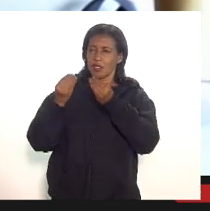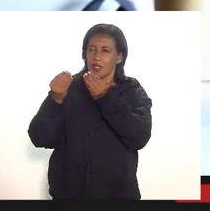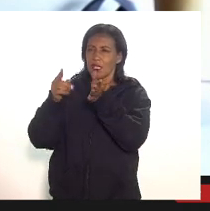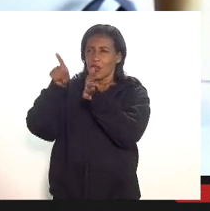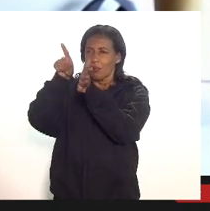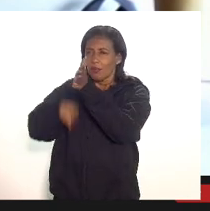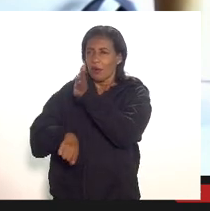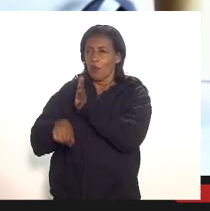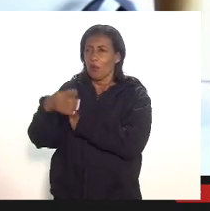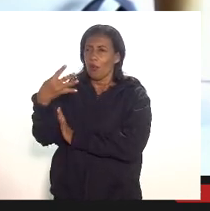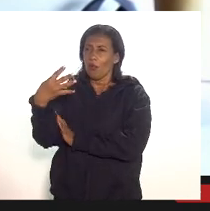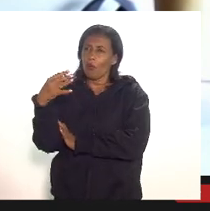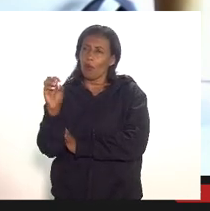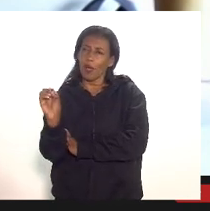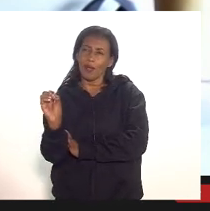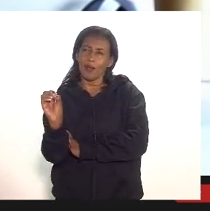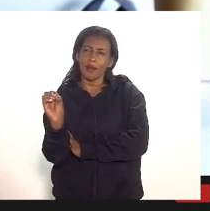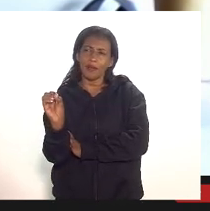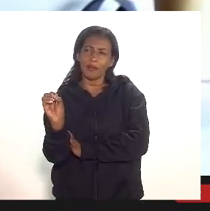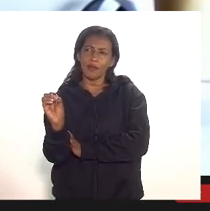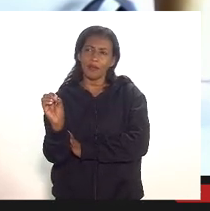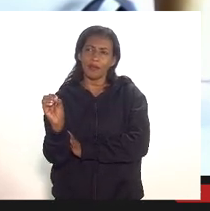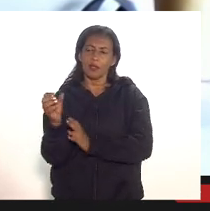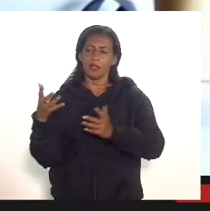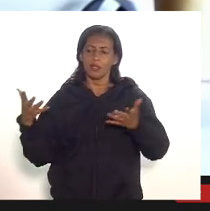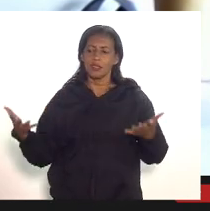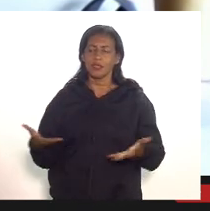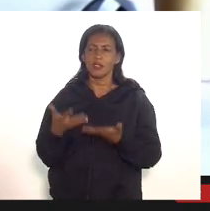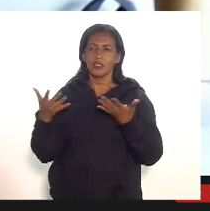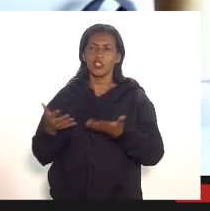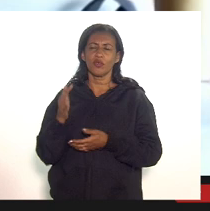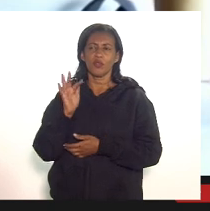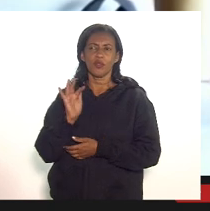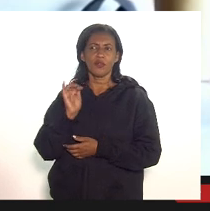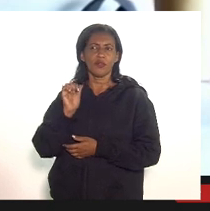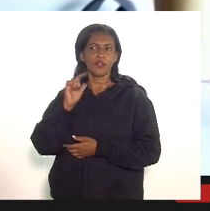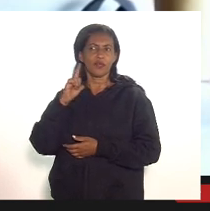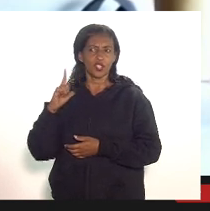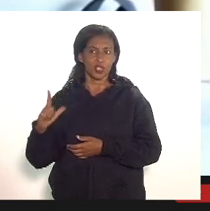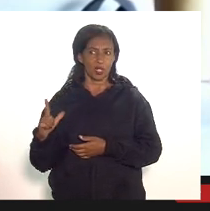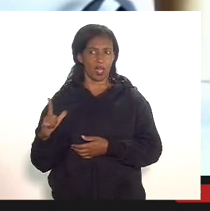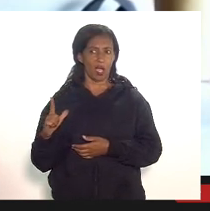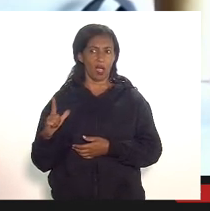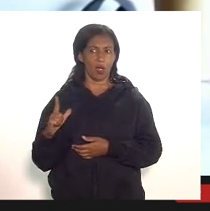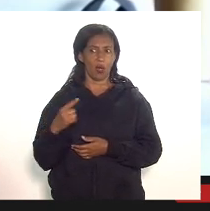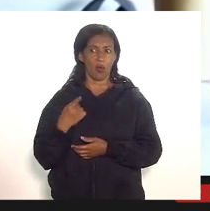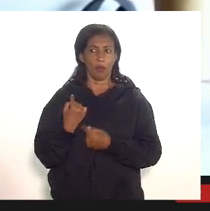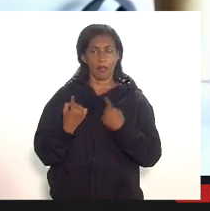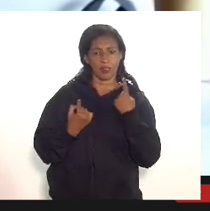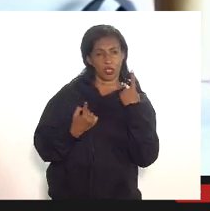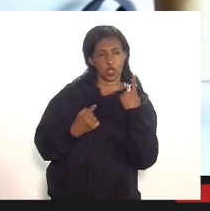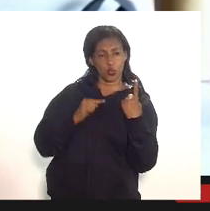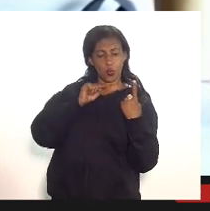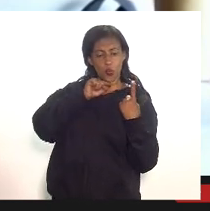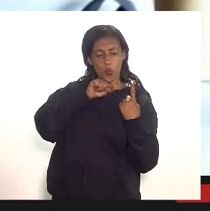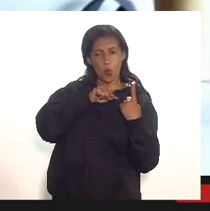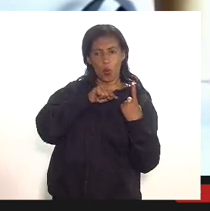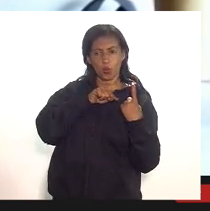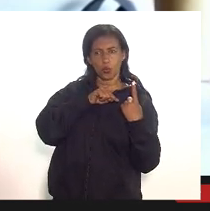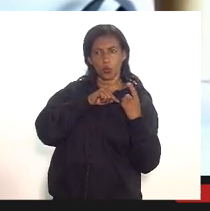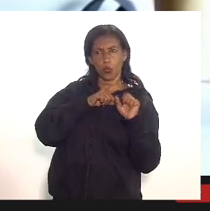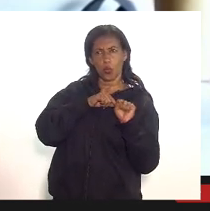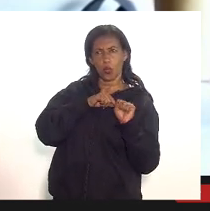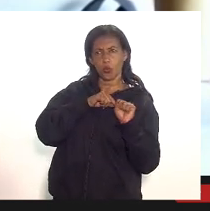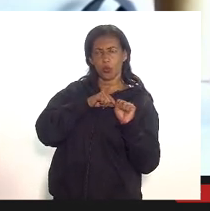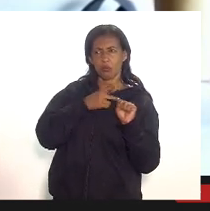40 nosso incentivo fiscal o Fortunato passa a ser de 1.8 mas